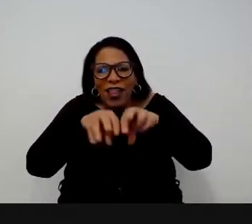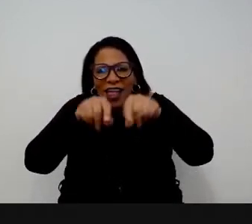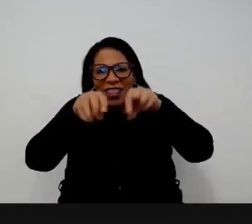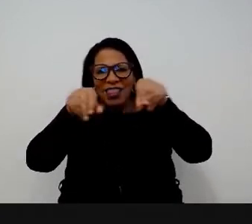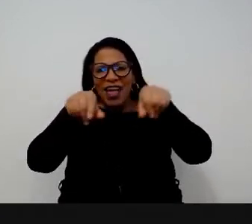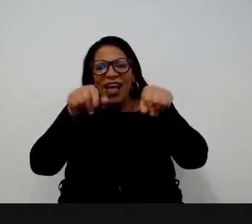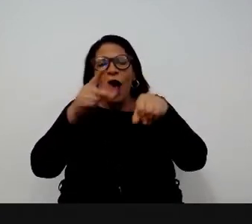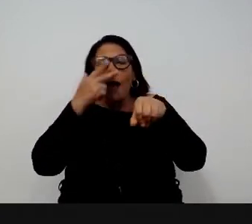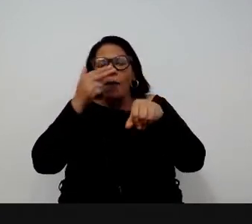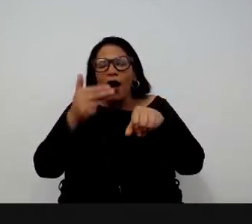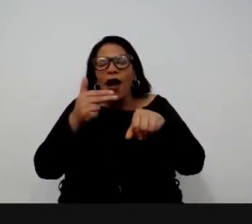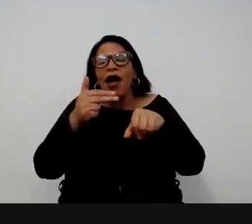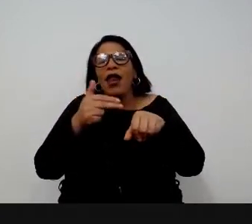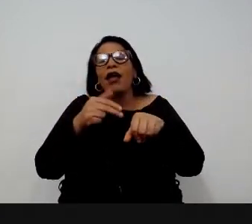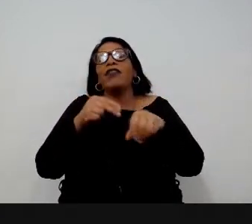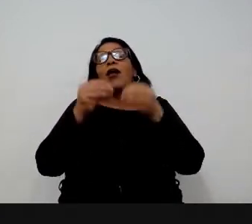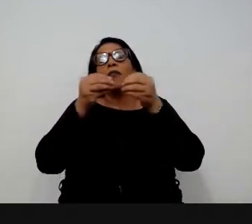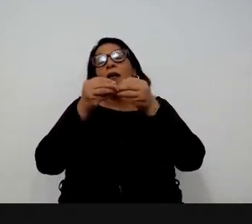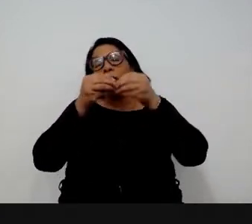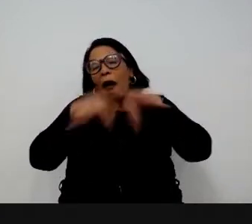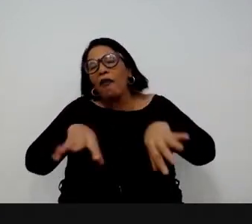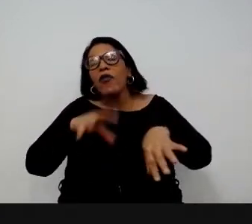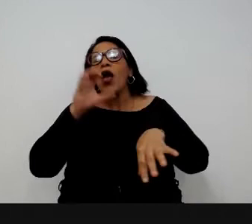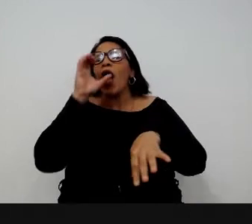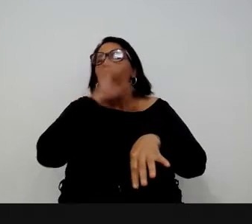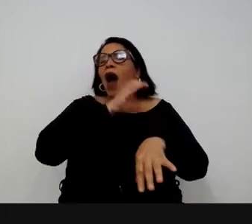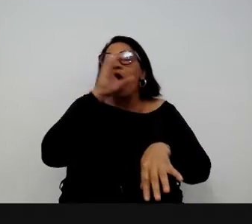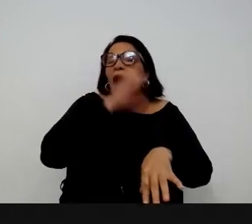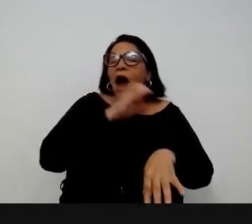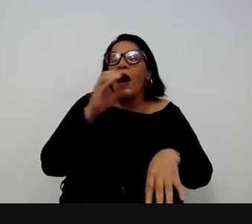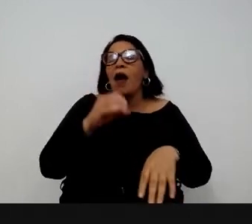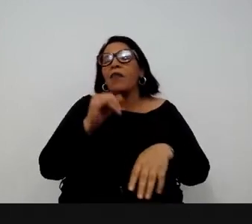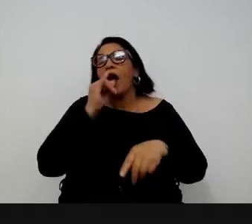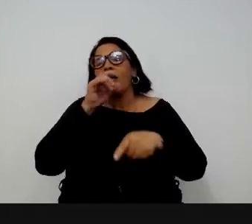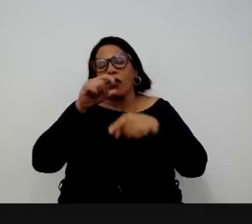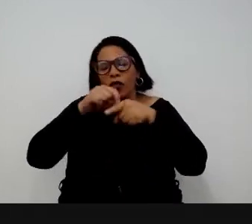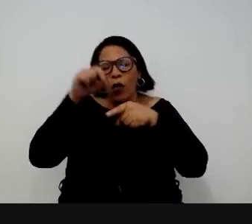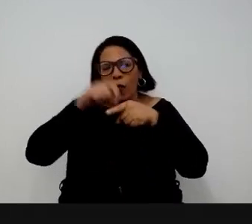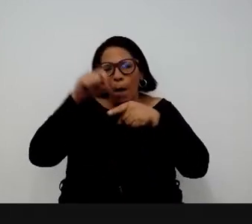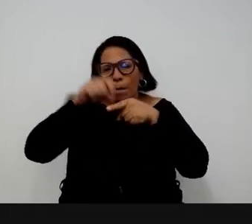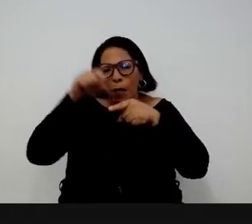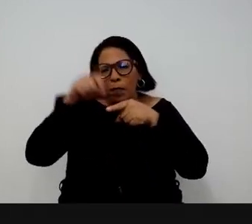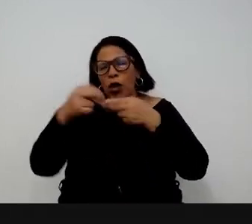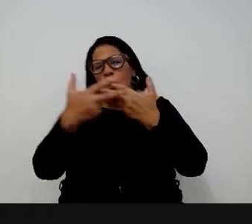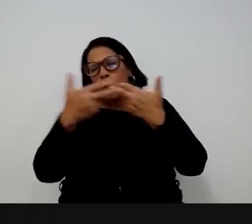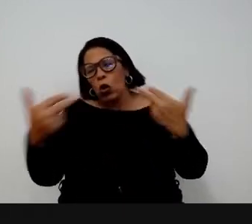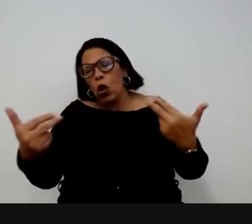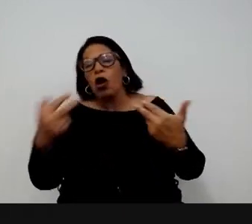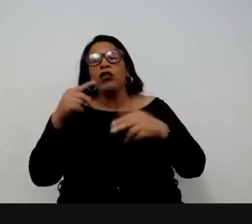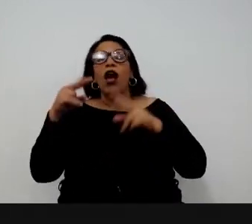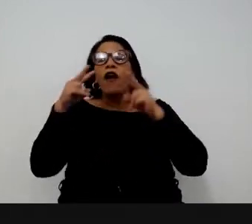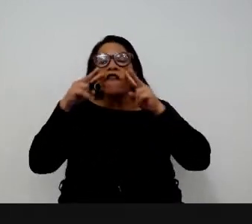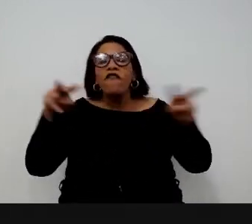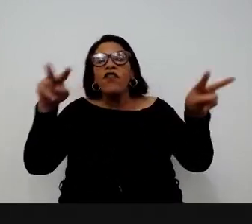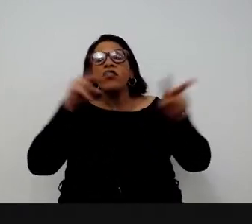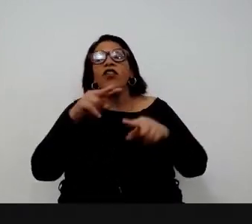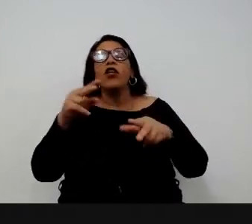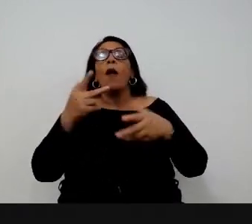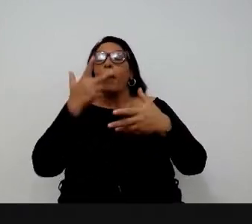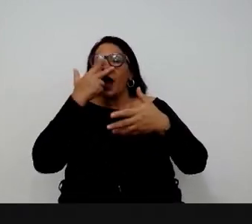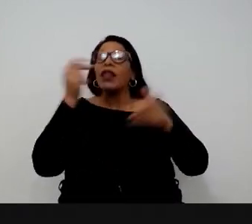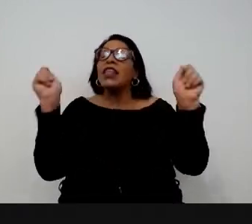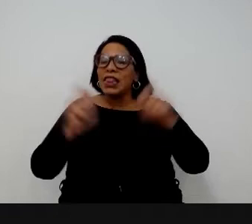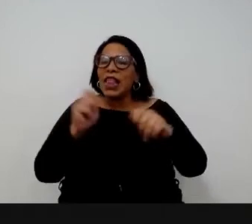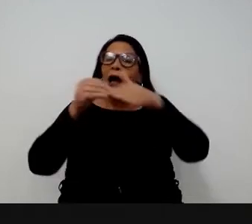eles são mais perecíveis, um grão é facilmente divisível, o grão como trigo, milho, é facilmente divisível, é